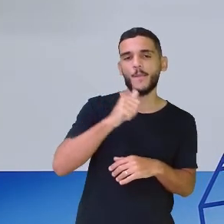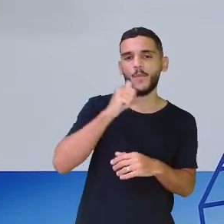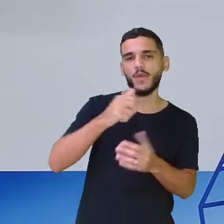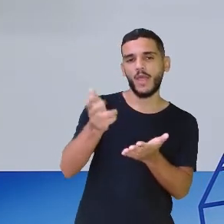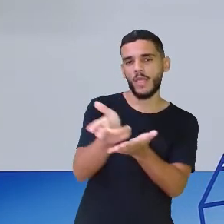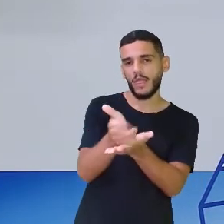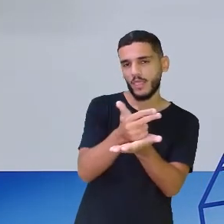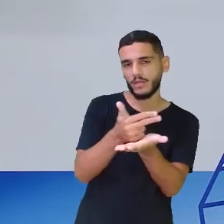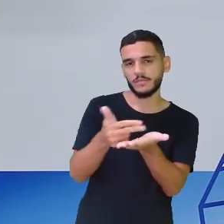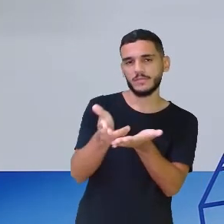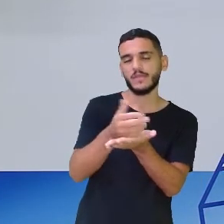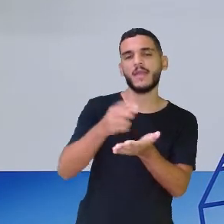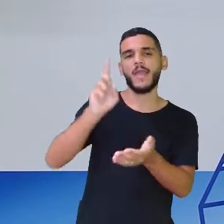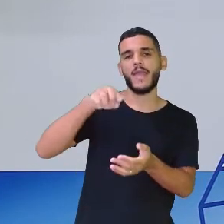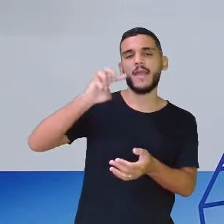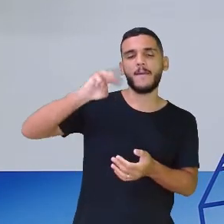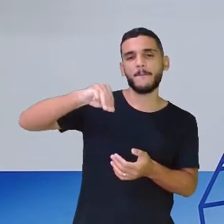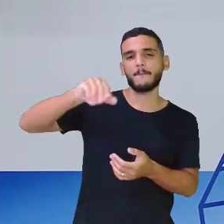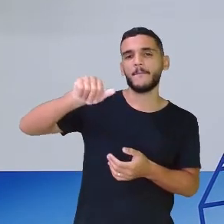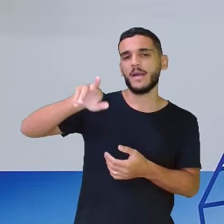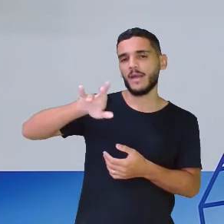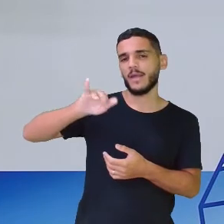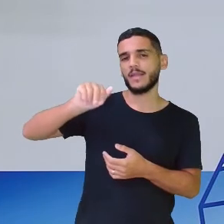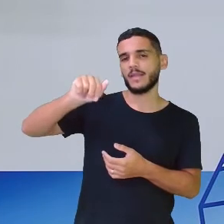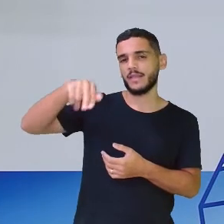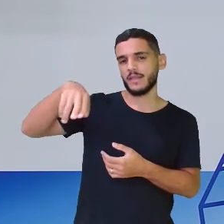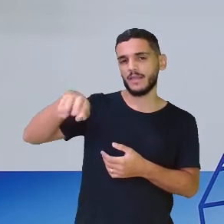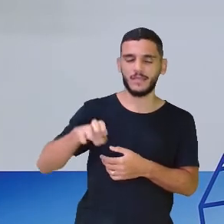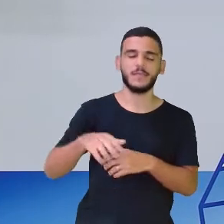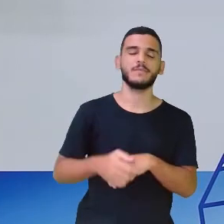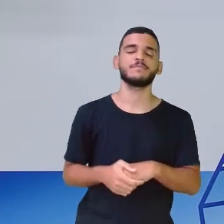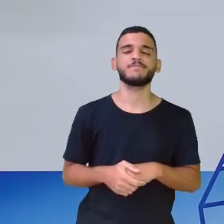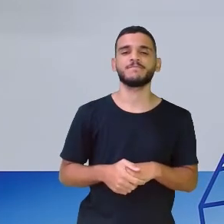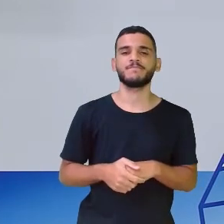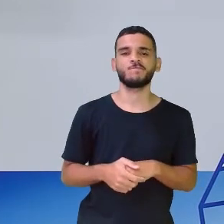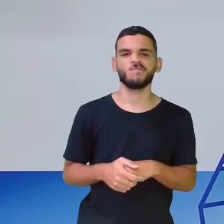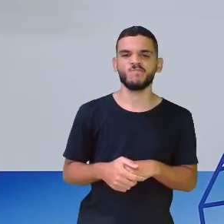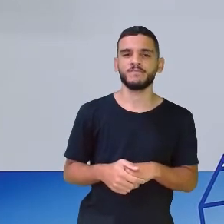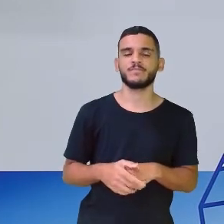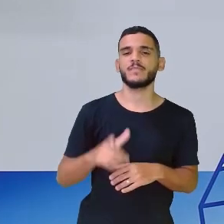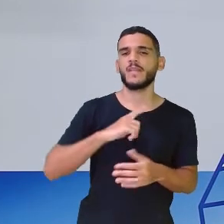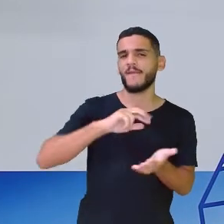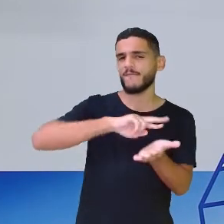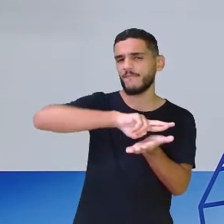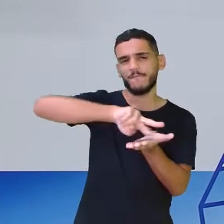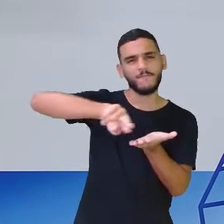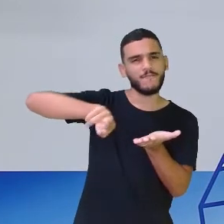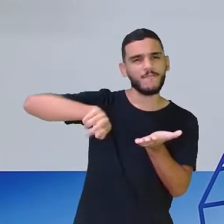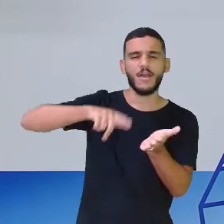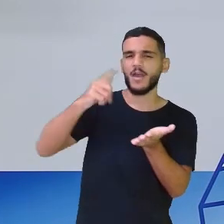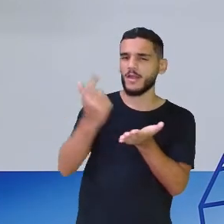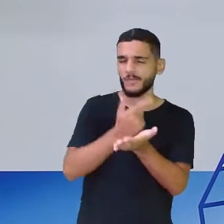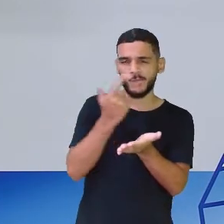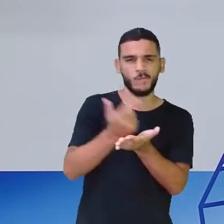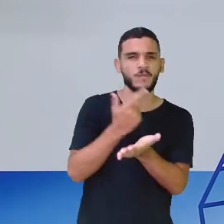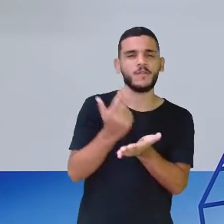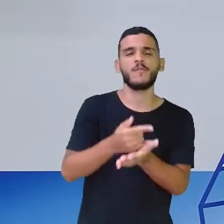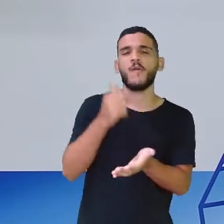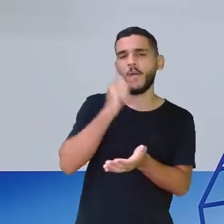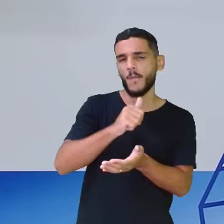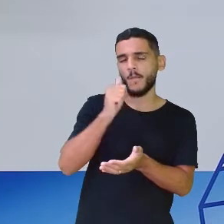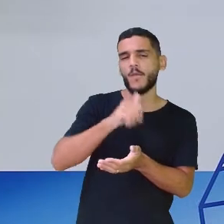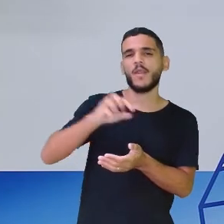Massarani. E você já conhece essas ilustrações, porque eu já trouxe vários livrinhos onde a